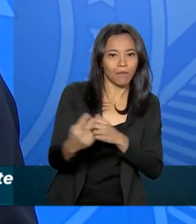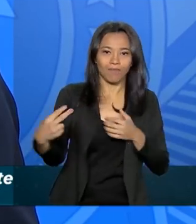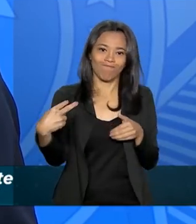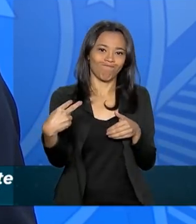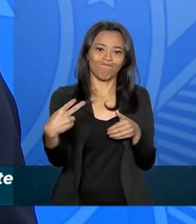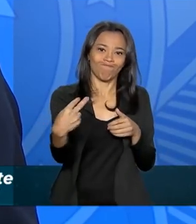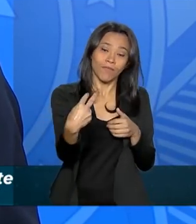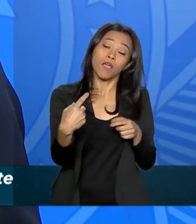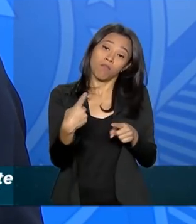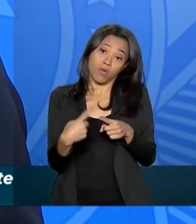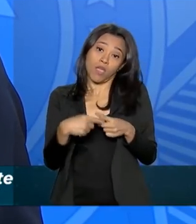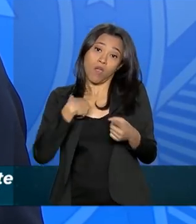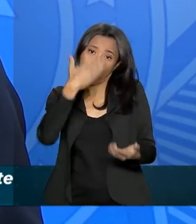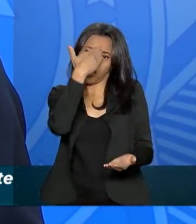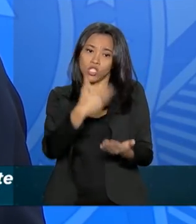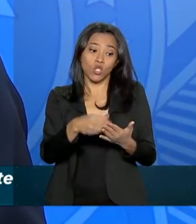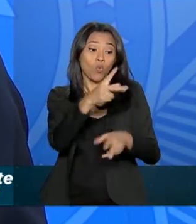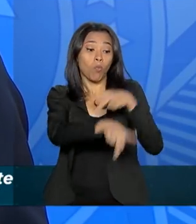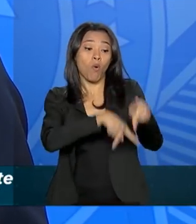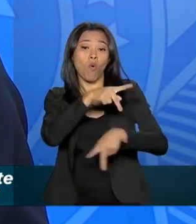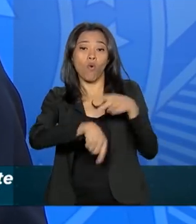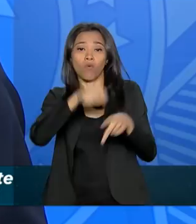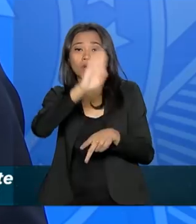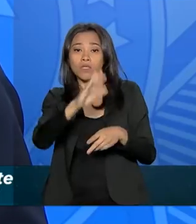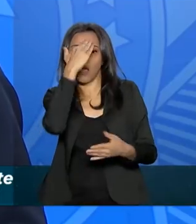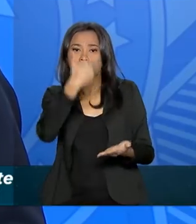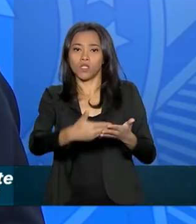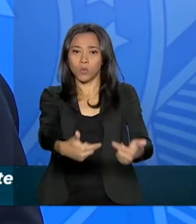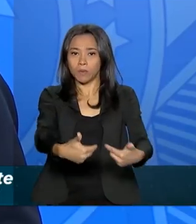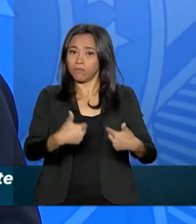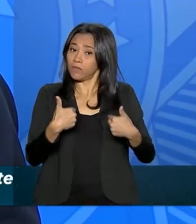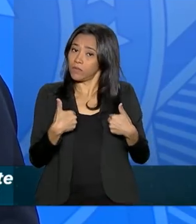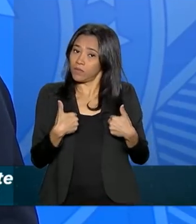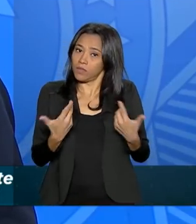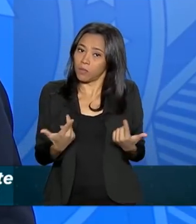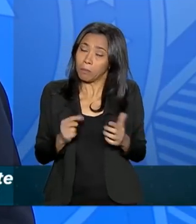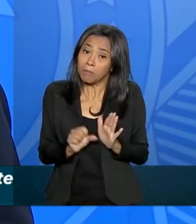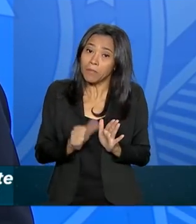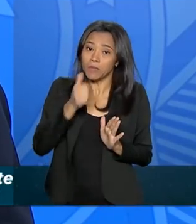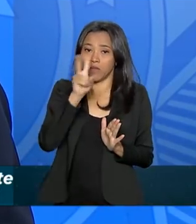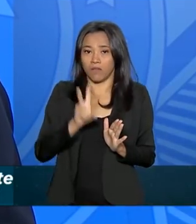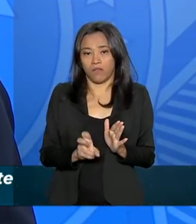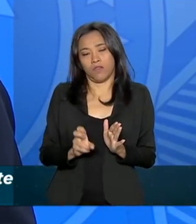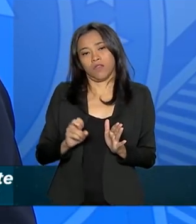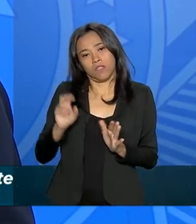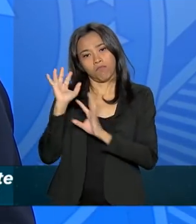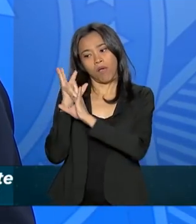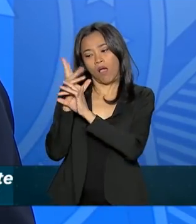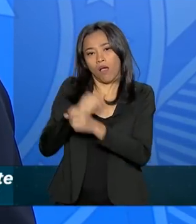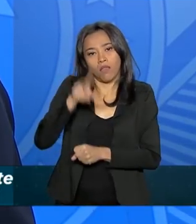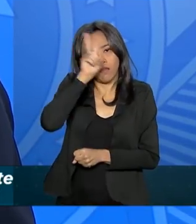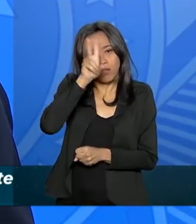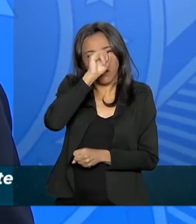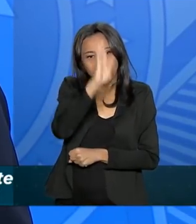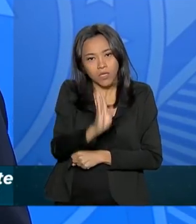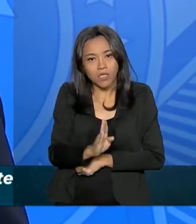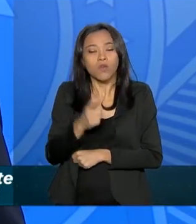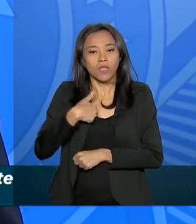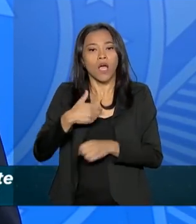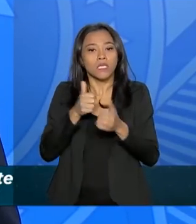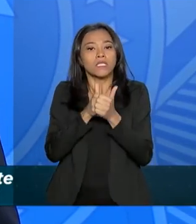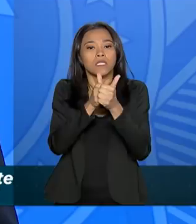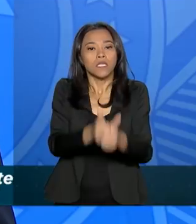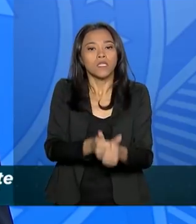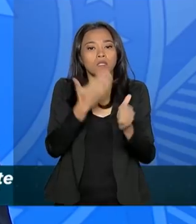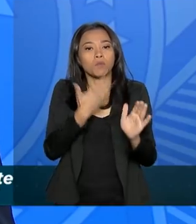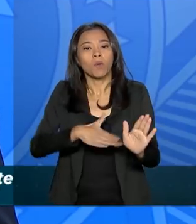povo acreditou em mim. E eu costumo dizer que pela primeira vez na história do Brasil temos um presidente que está buscando cumprir aquilo que prometeu